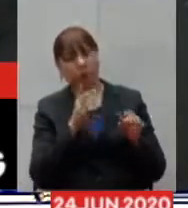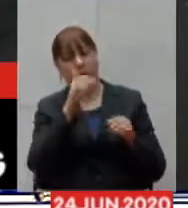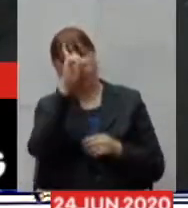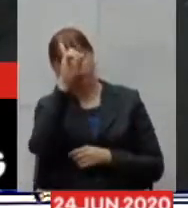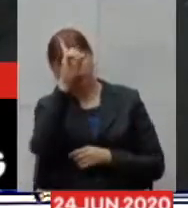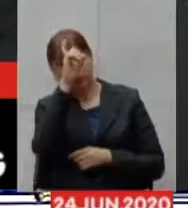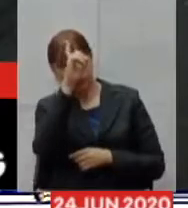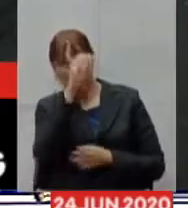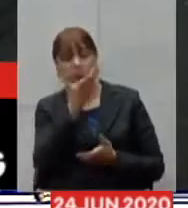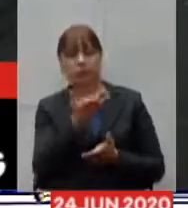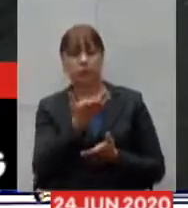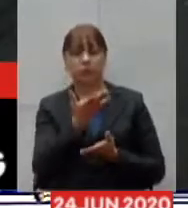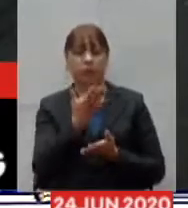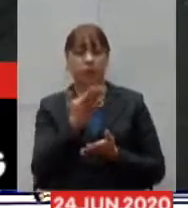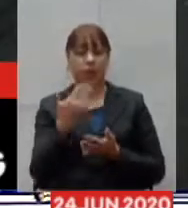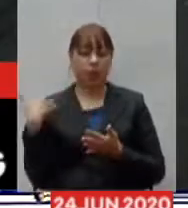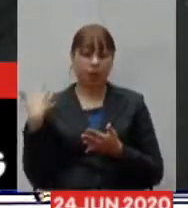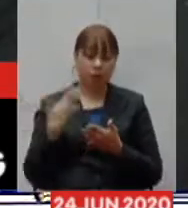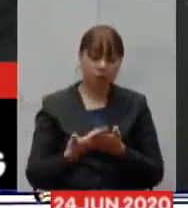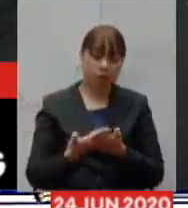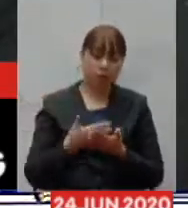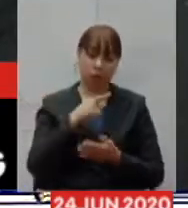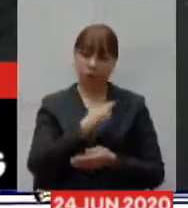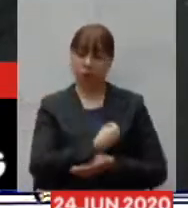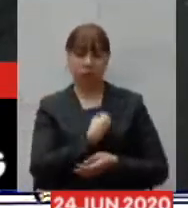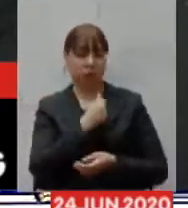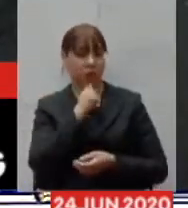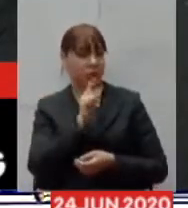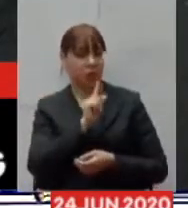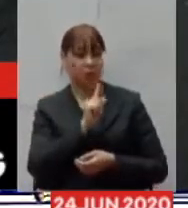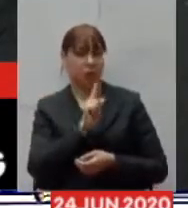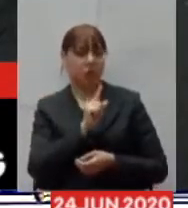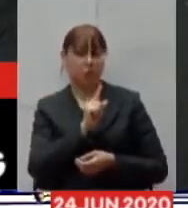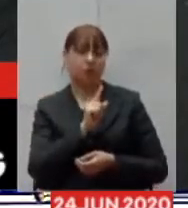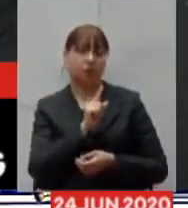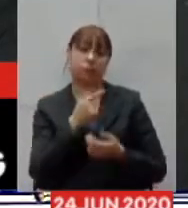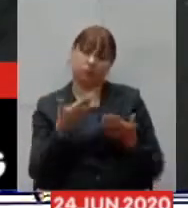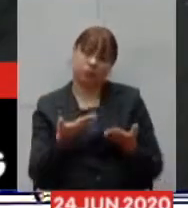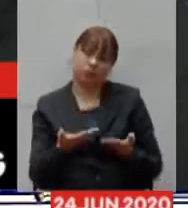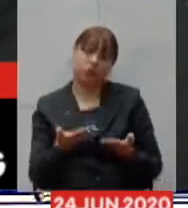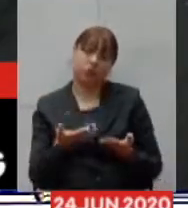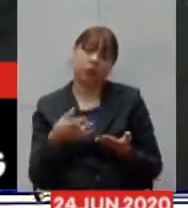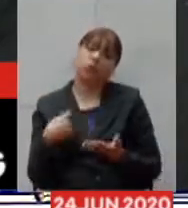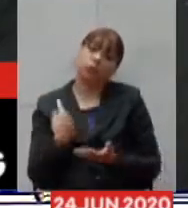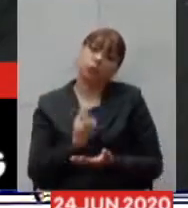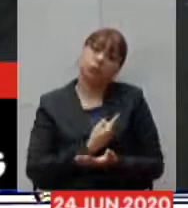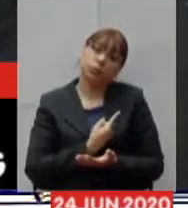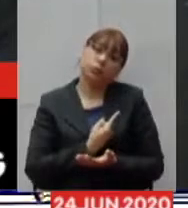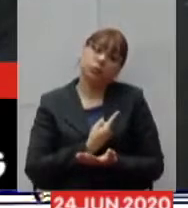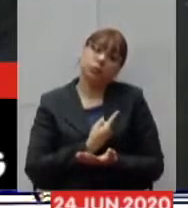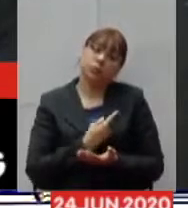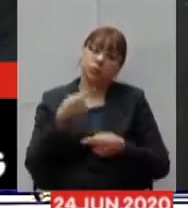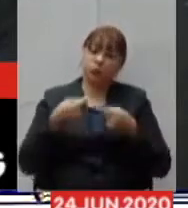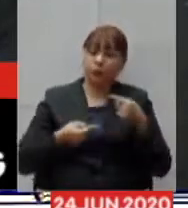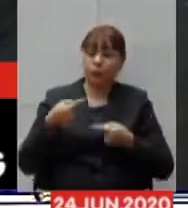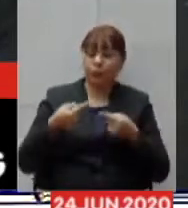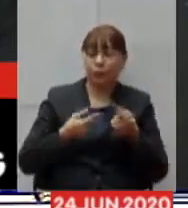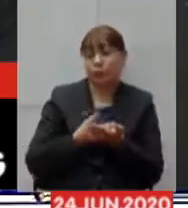até o momento como o hospital não funcionou nós estamos efetivamente discutindo